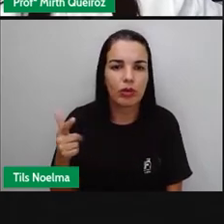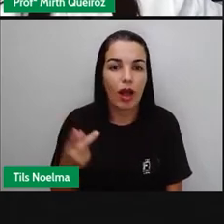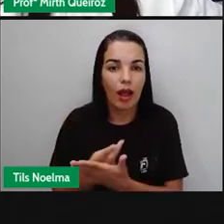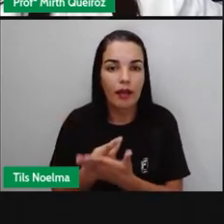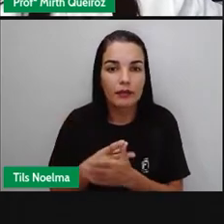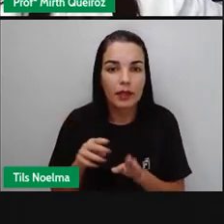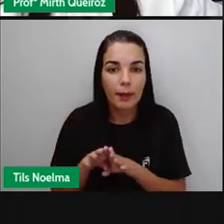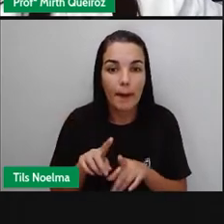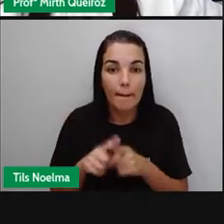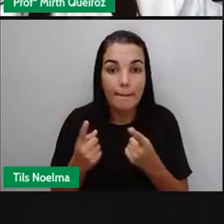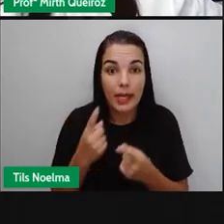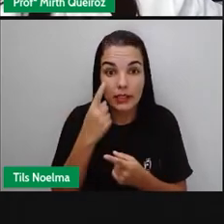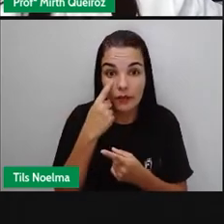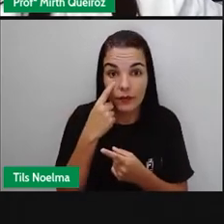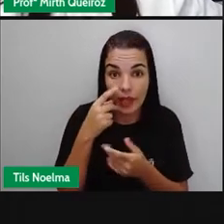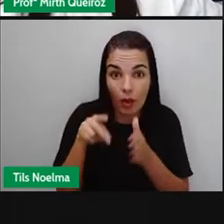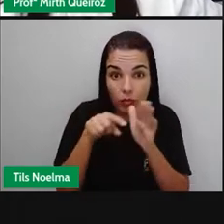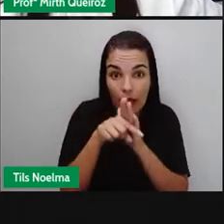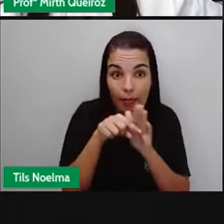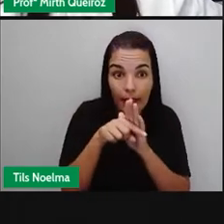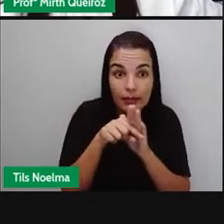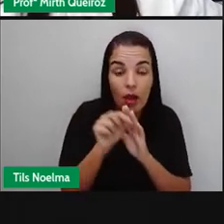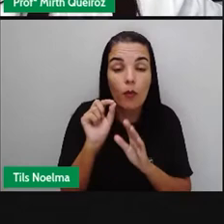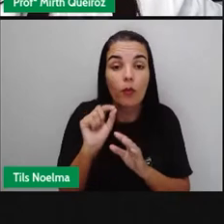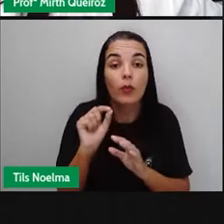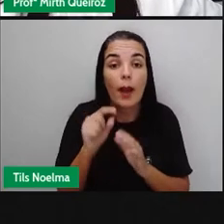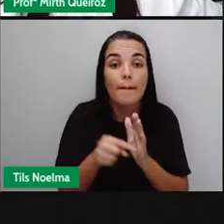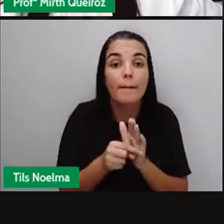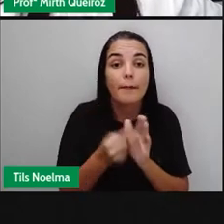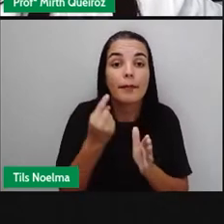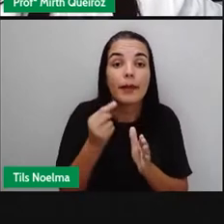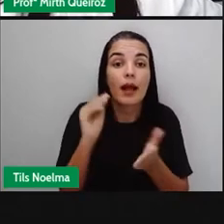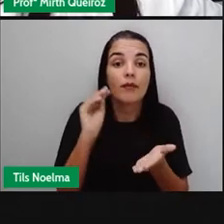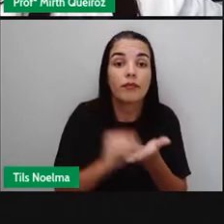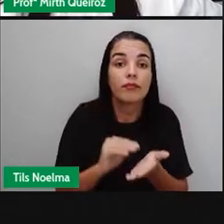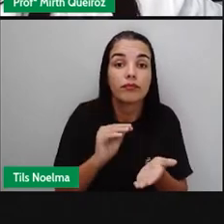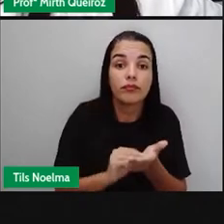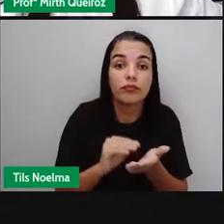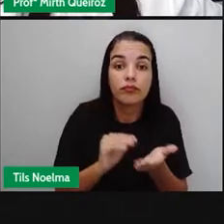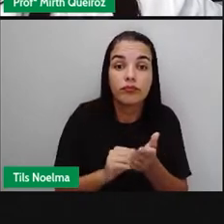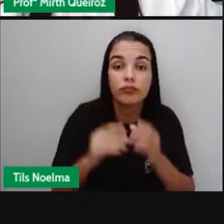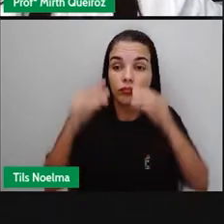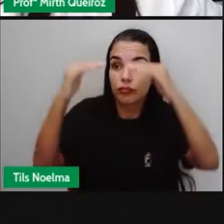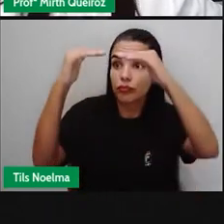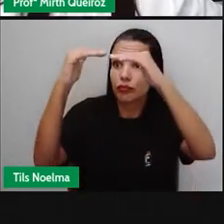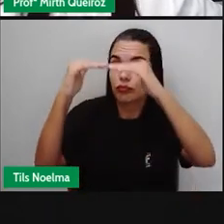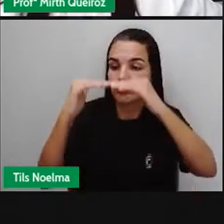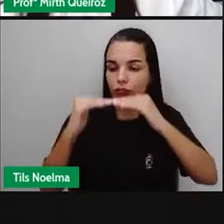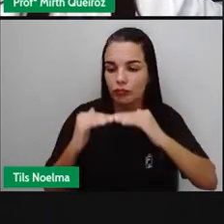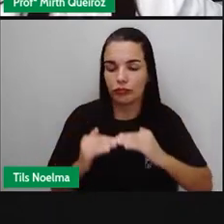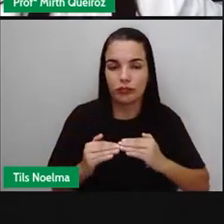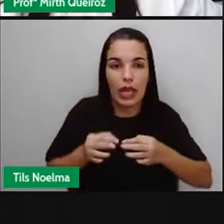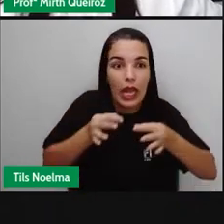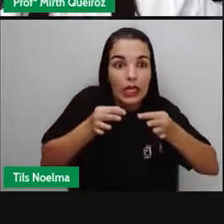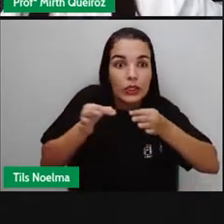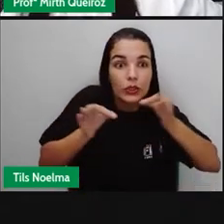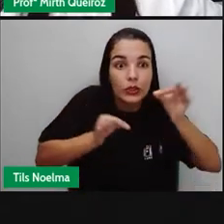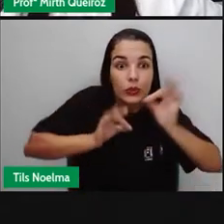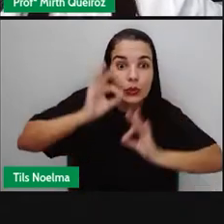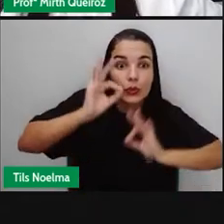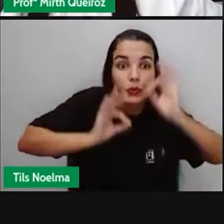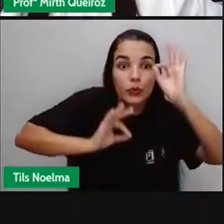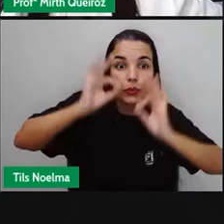eu quero que vocês analisem aqui é, primeiramente, a questão da estética do texto que já está totalmente